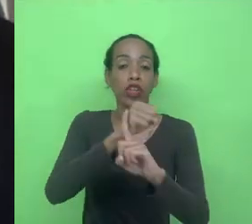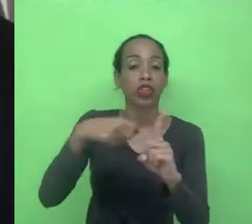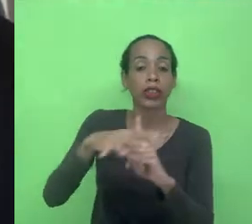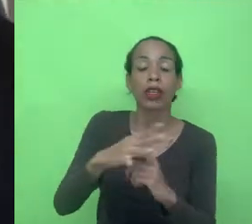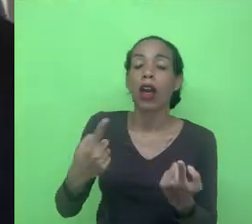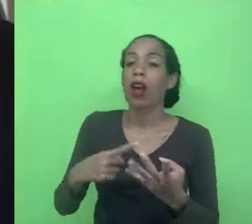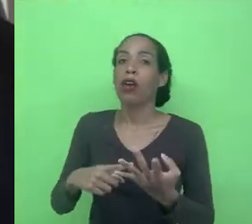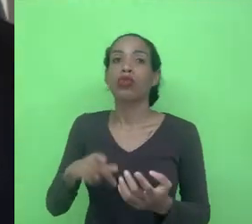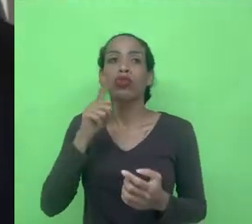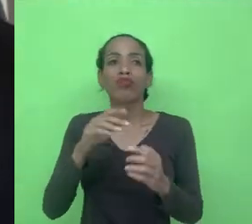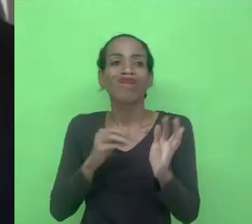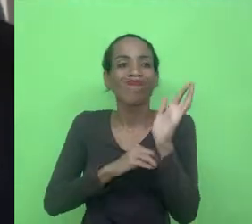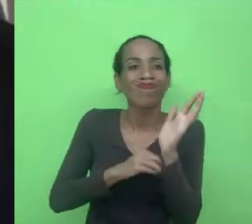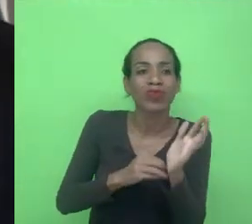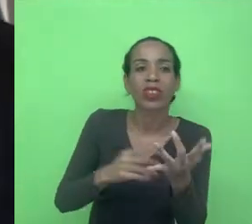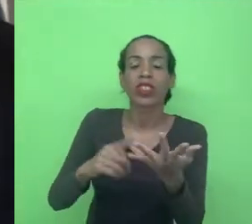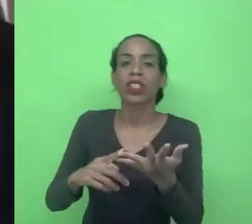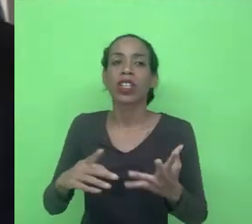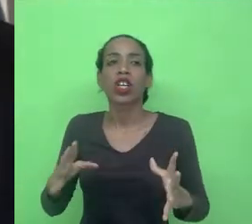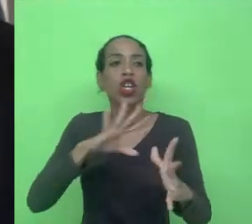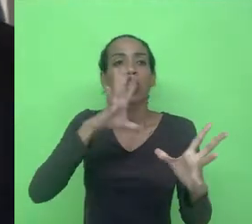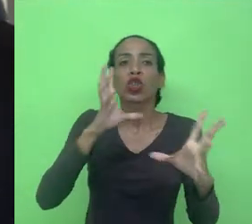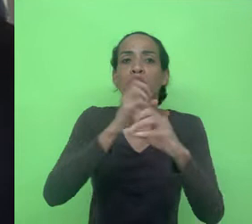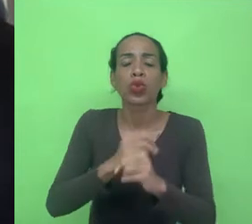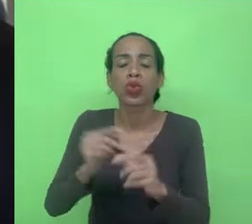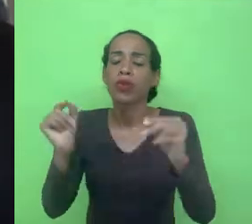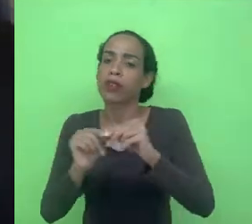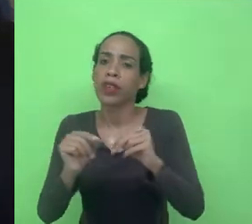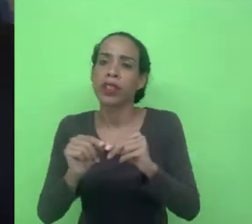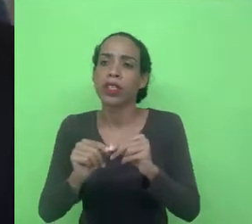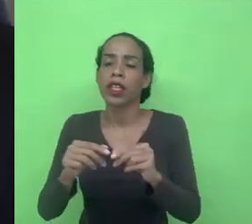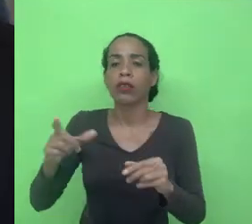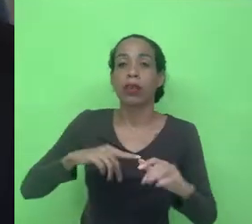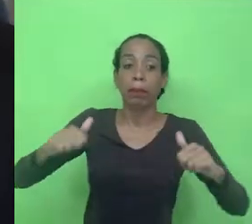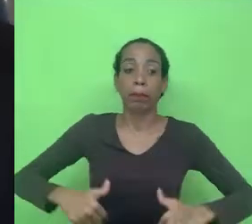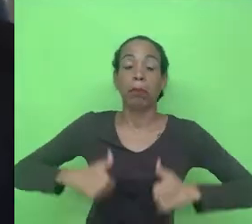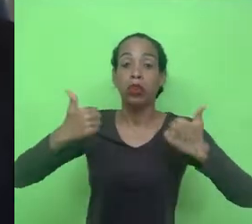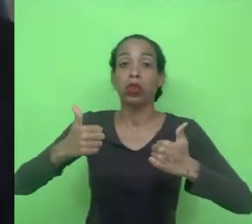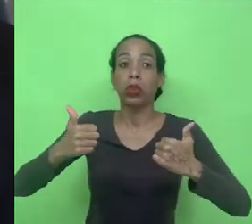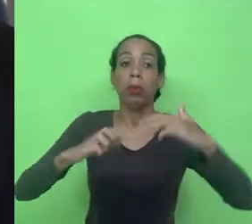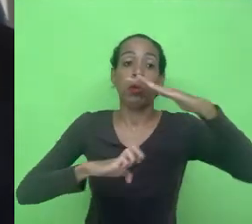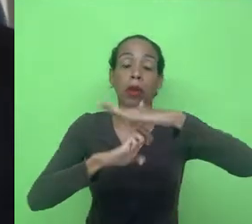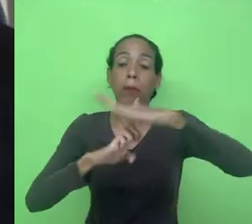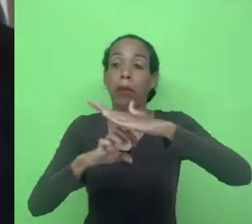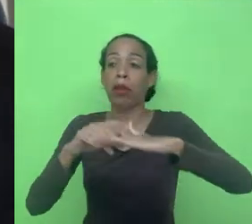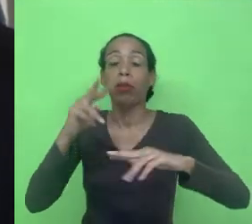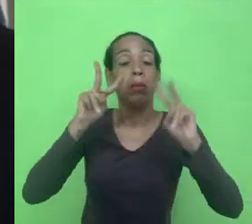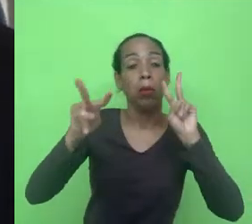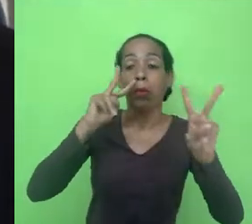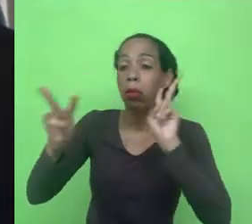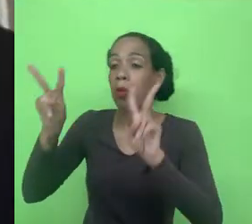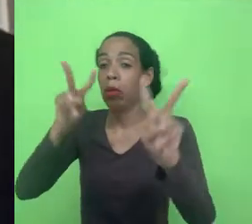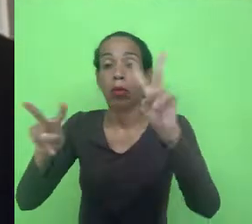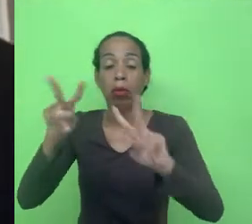privacidade, tudo está sendo gerado dados que viram ativos para essas empresas. Então, dentro desses